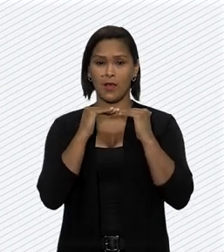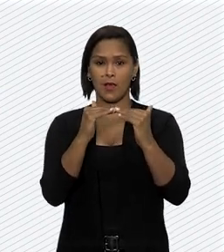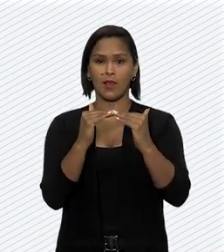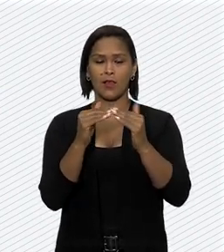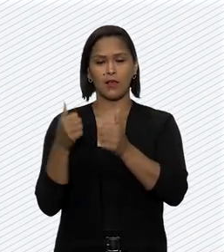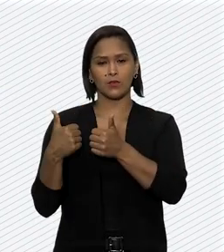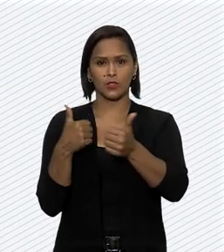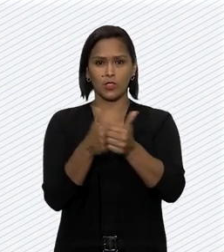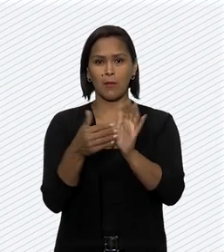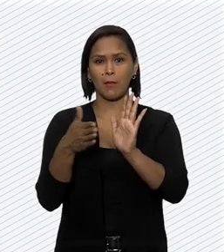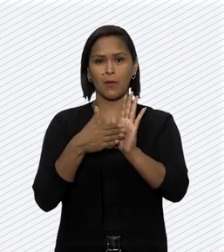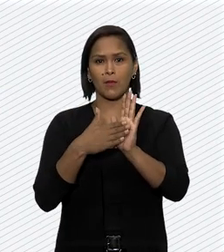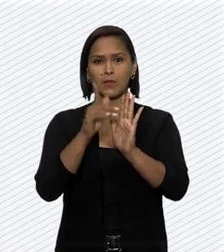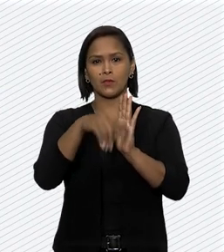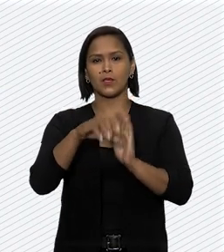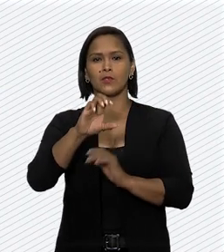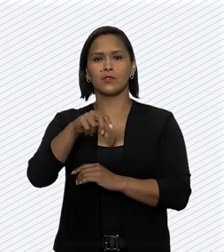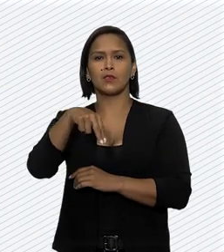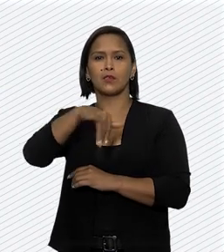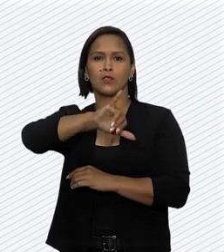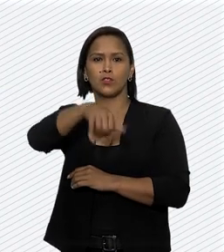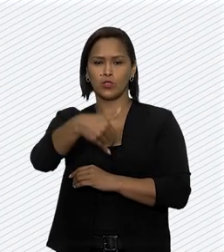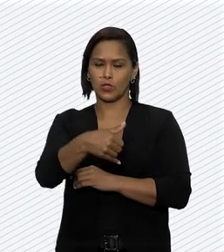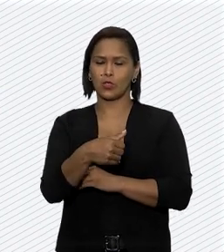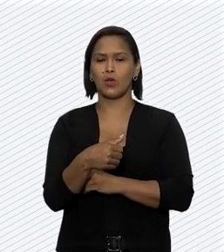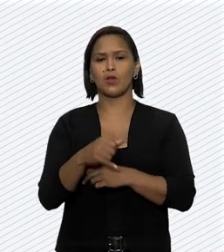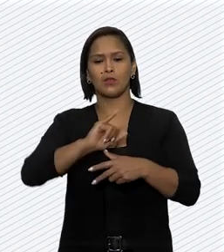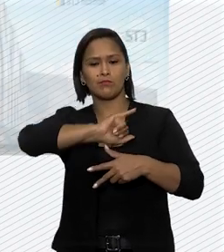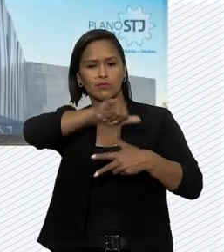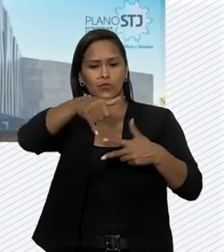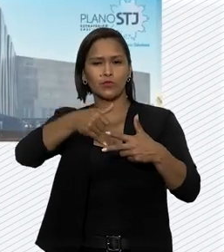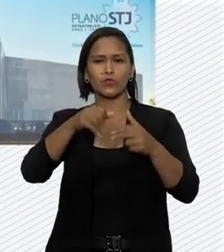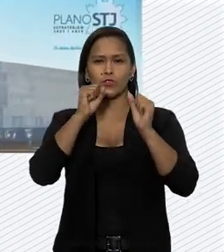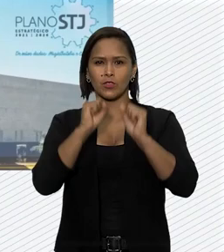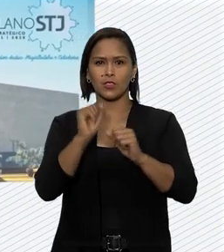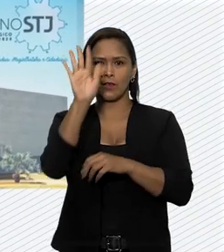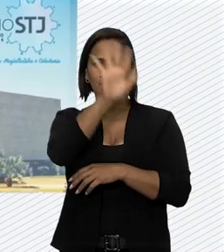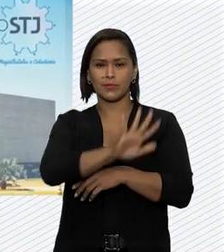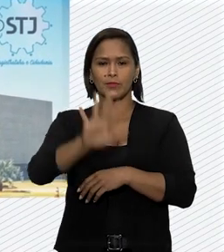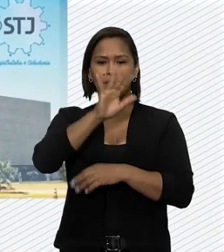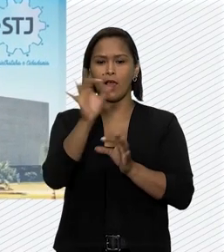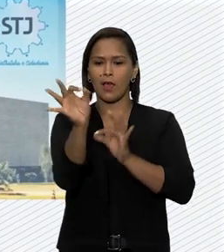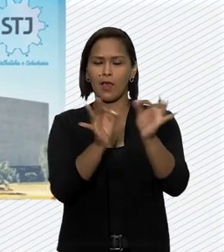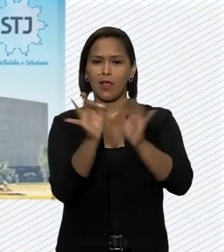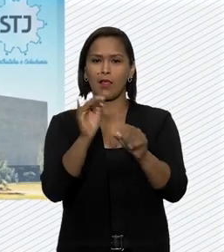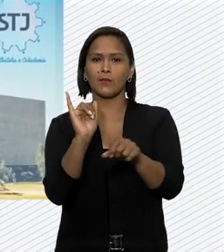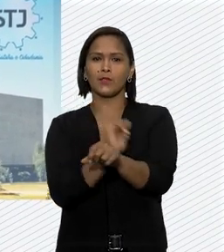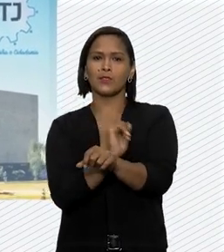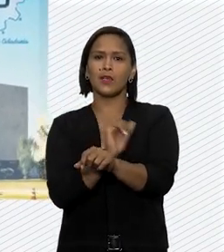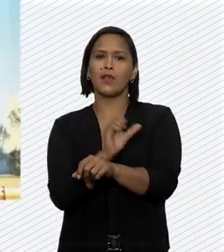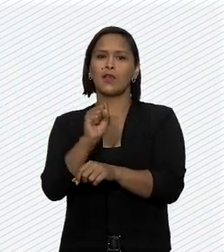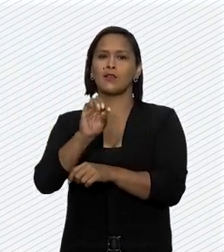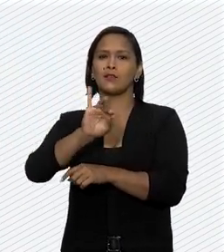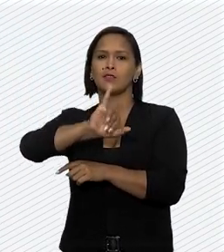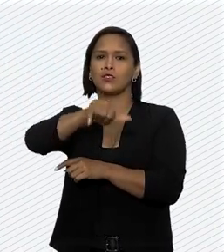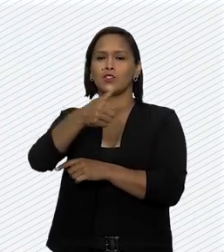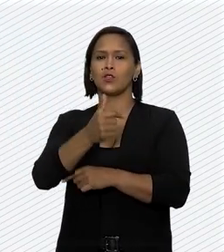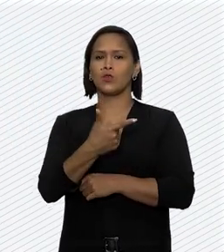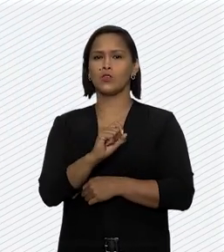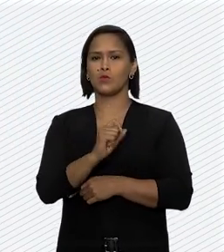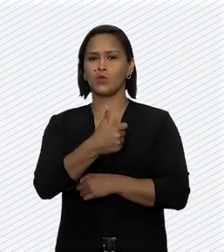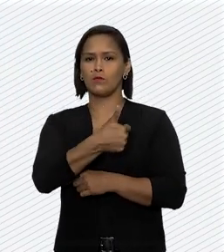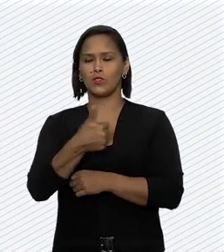alinhado às diretrizes propostas pelo CNJ ao Poder Judiciário Nacional, elaborou o Plano Estratégico STJ